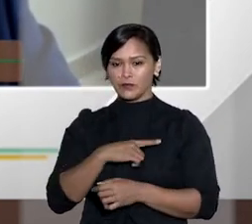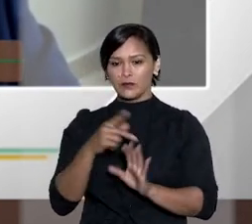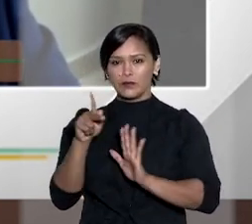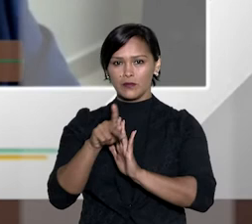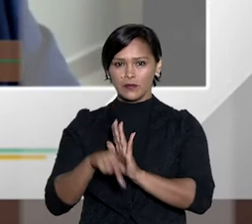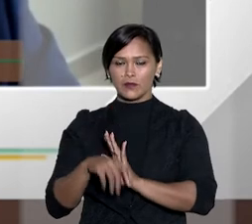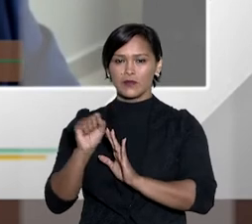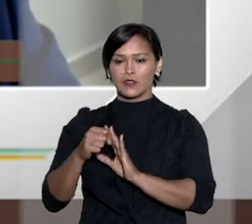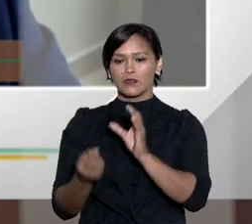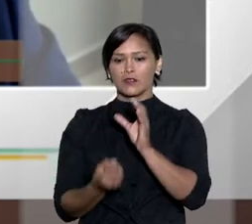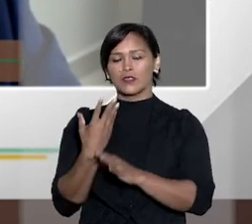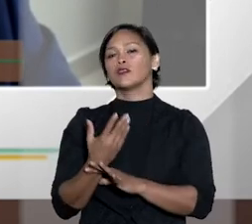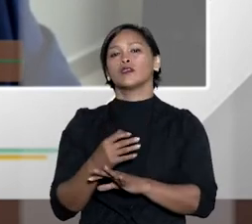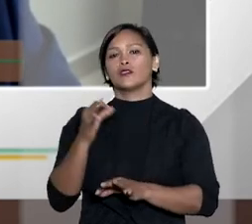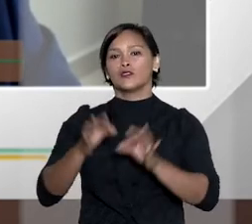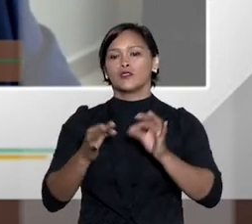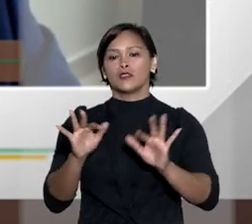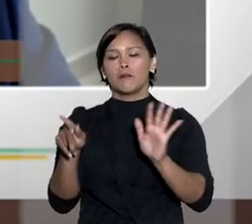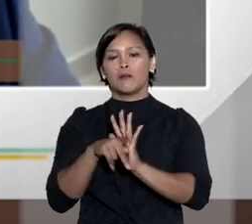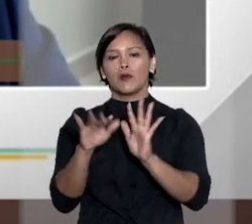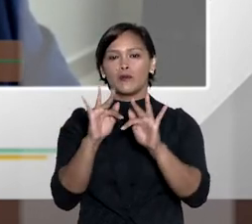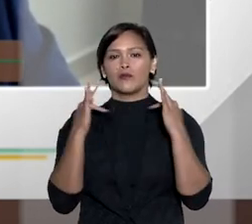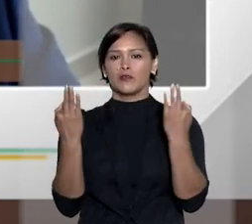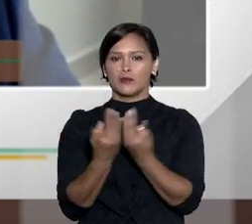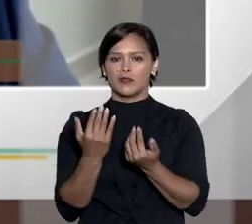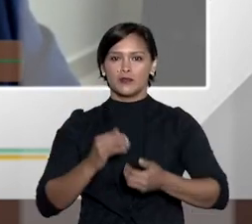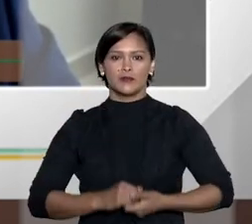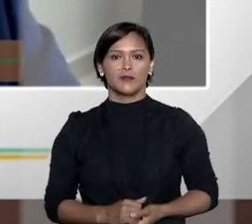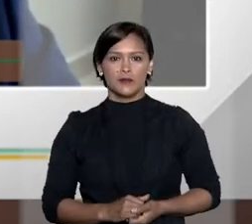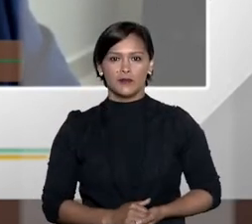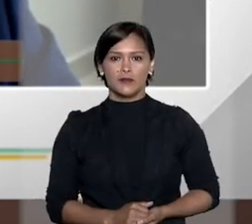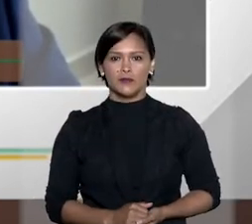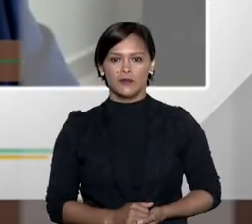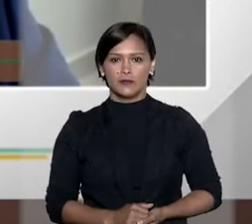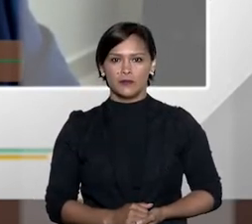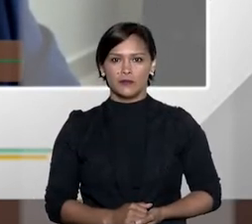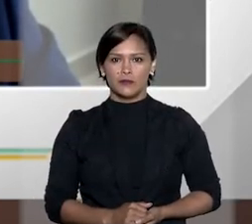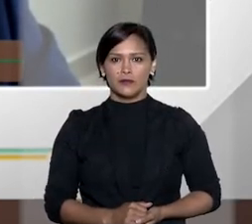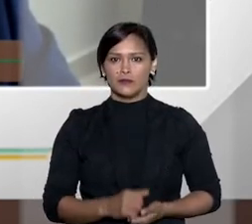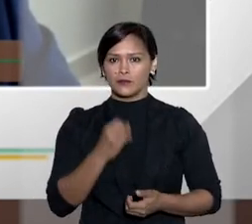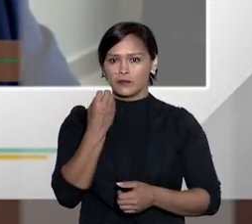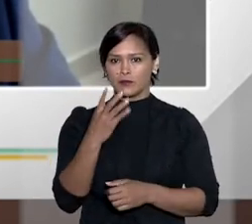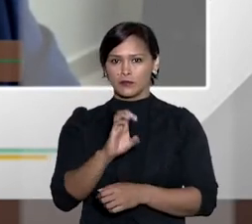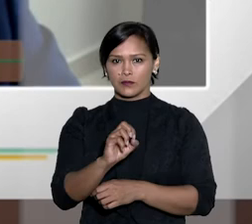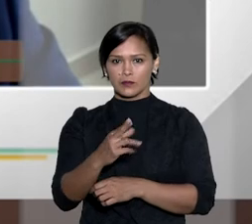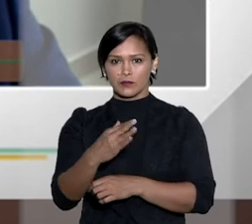de 1999 mas existem projetos de criação de juizados de família